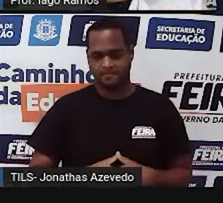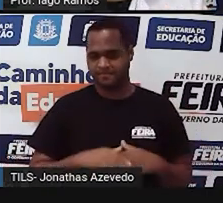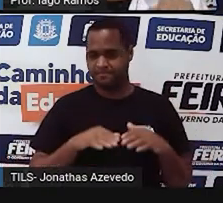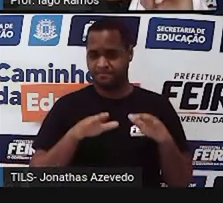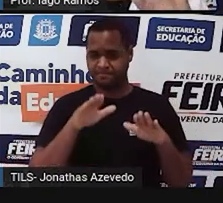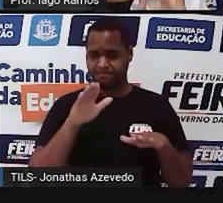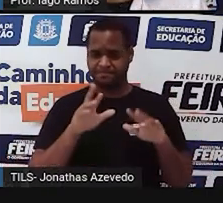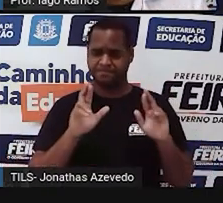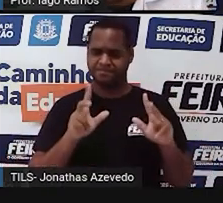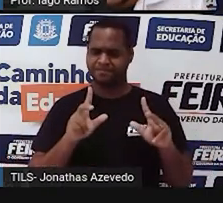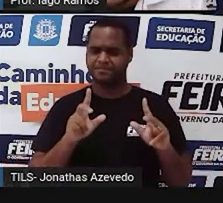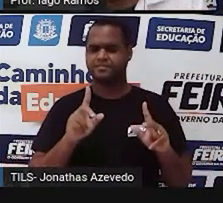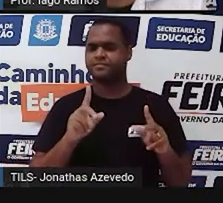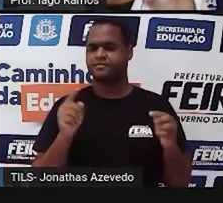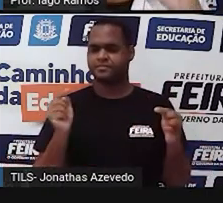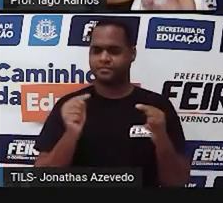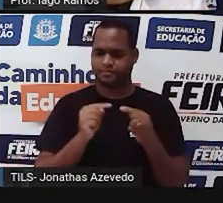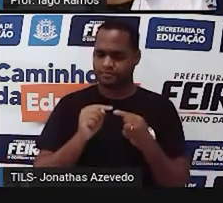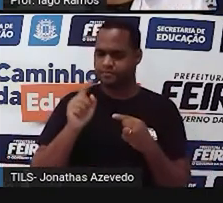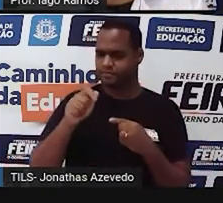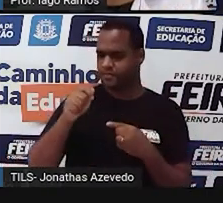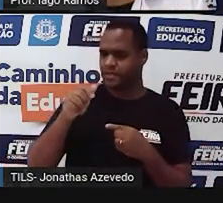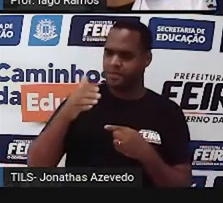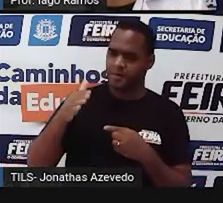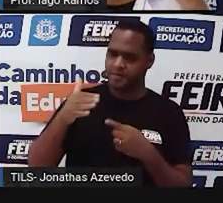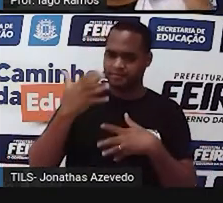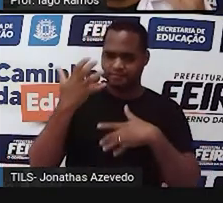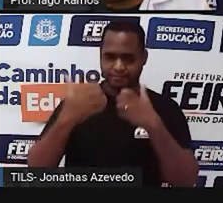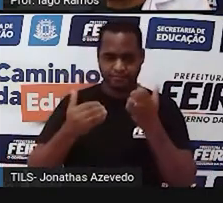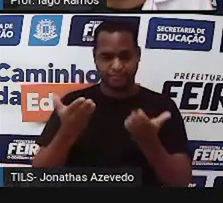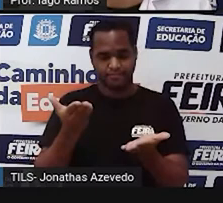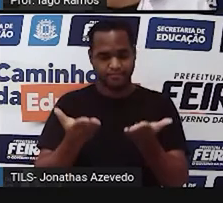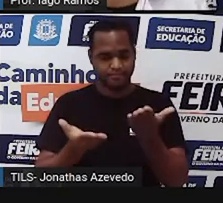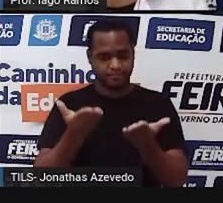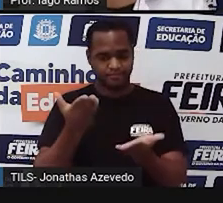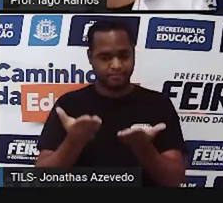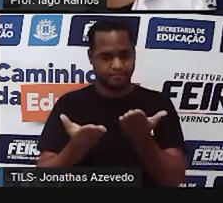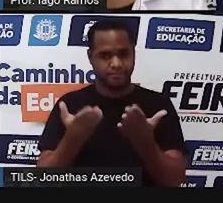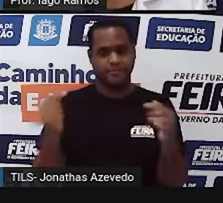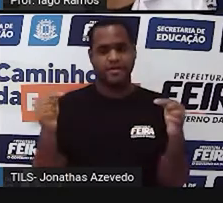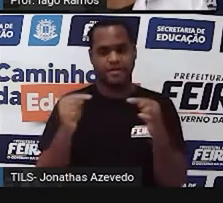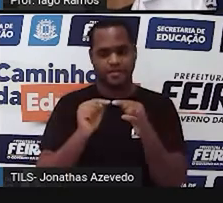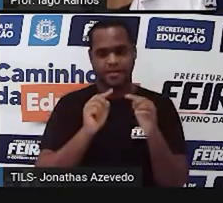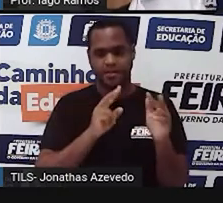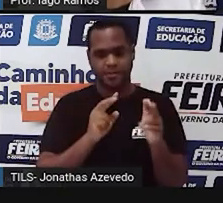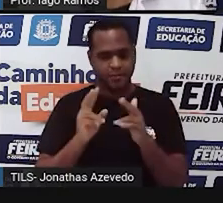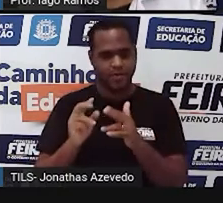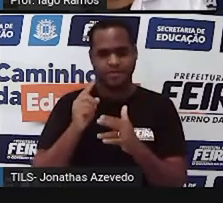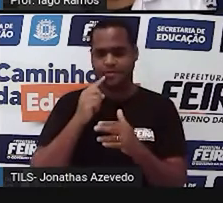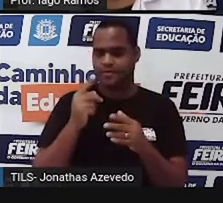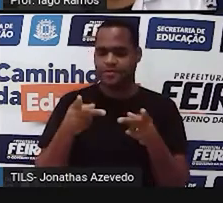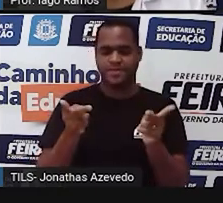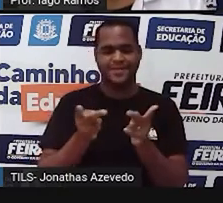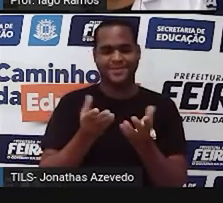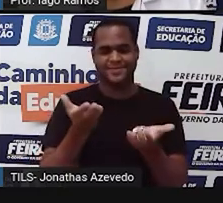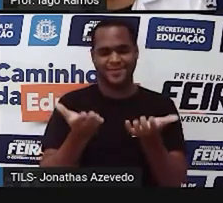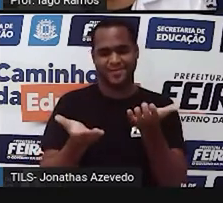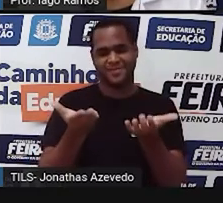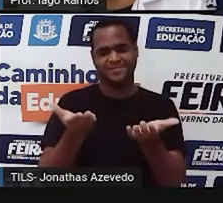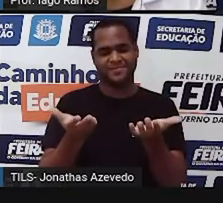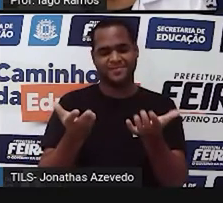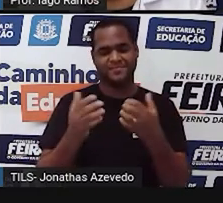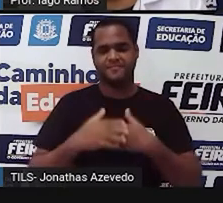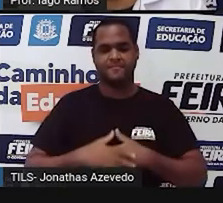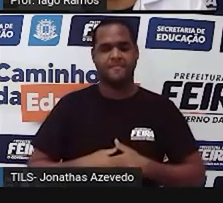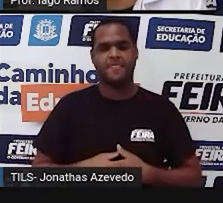assim que funciona a balança analítica, a balança de dois braços. Vamos avançar? Certinho